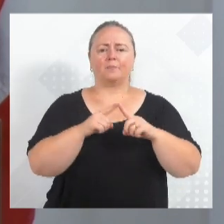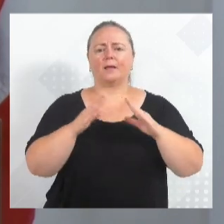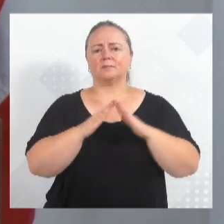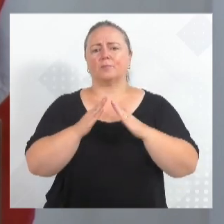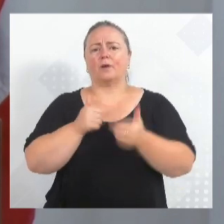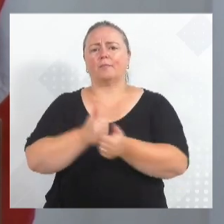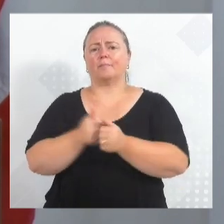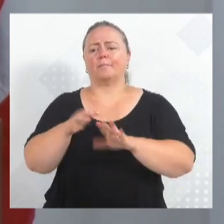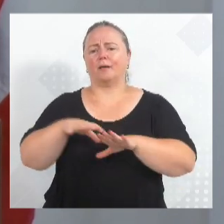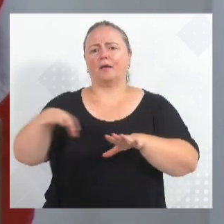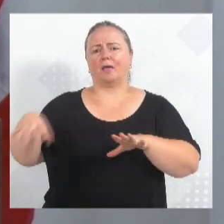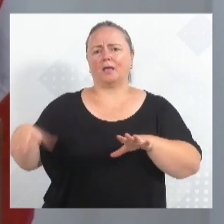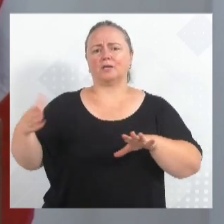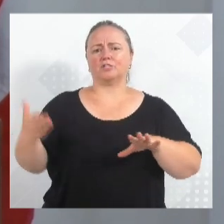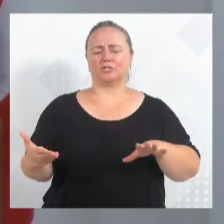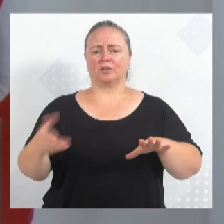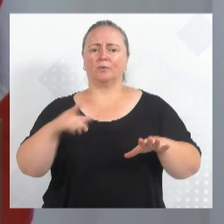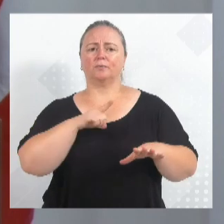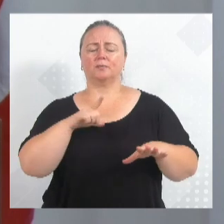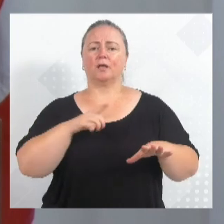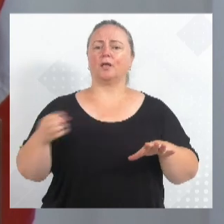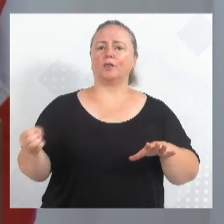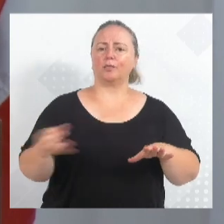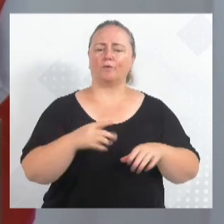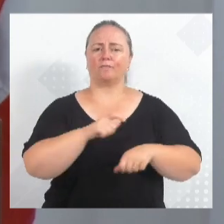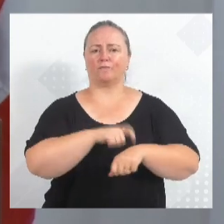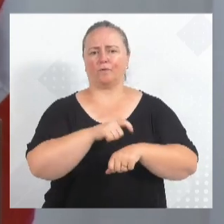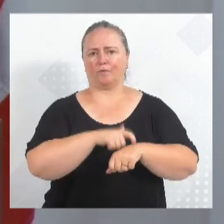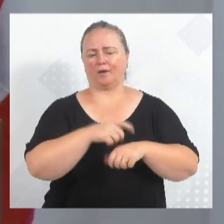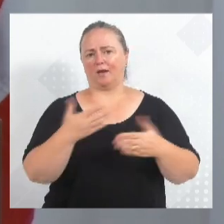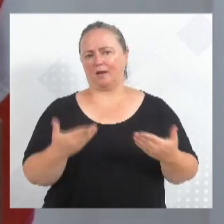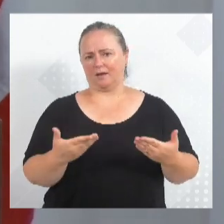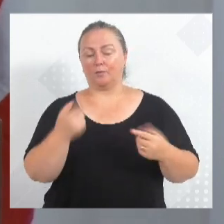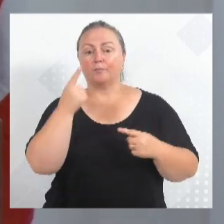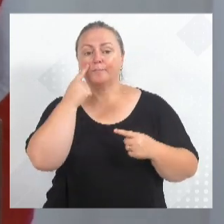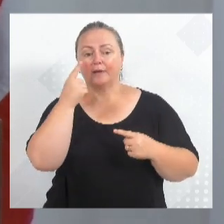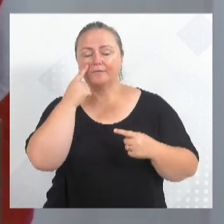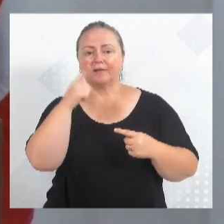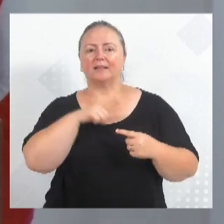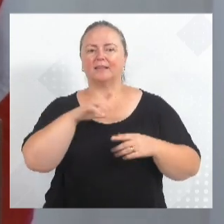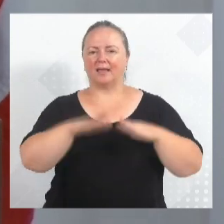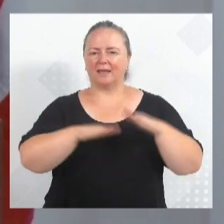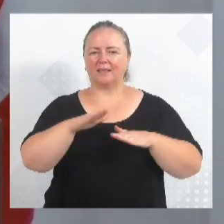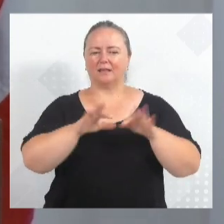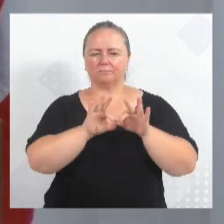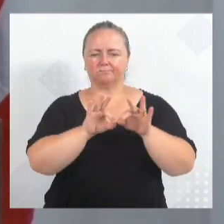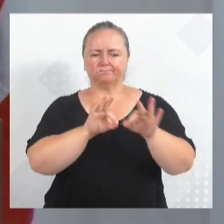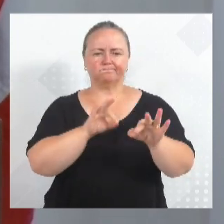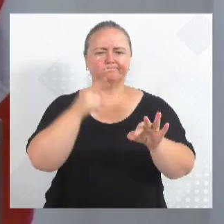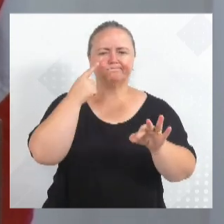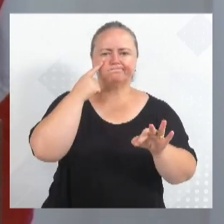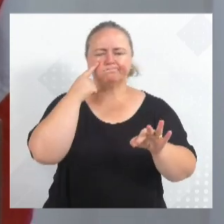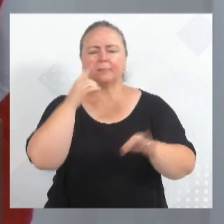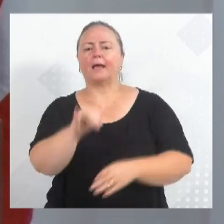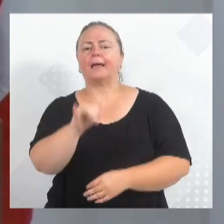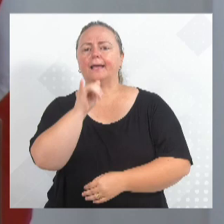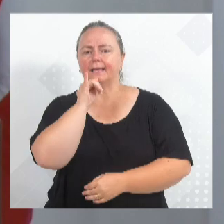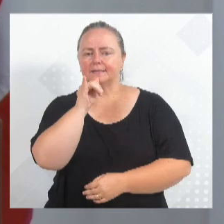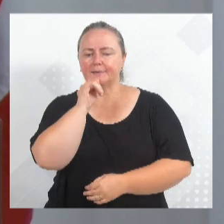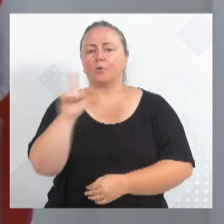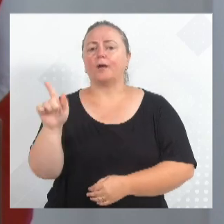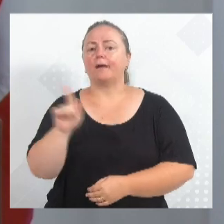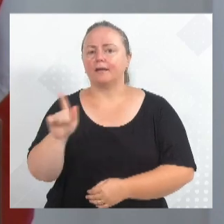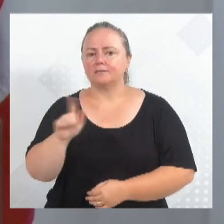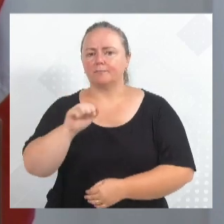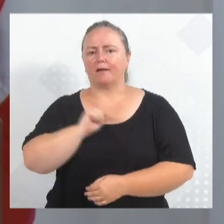exigentes, disponibilizando novos horários de ônibus coletivos. A implantação da linha 507 do Bela Vista, recentemente